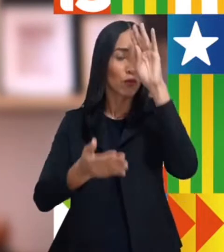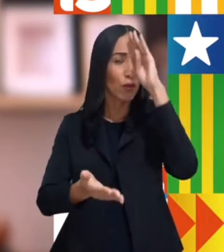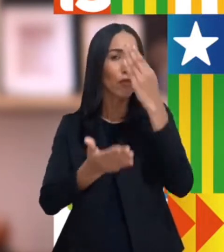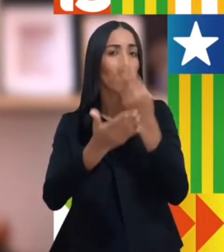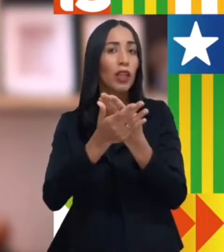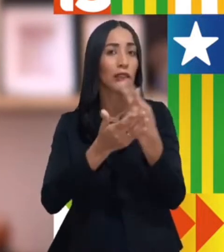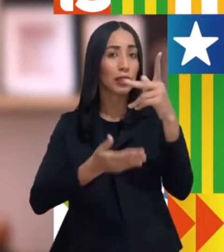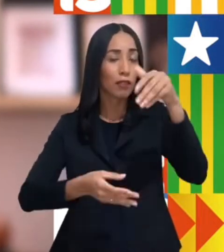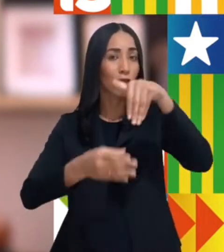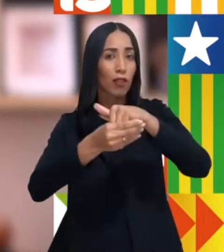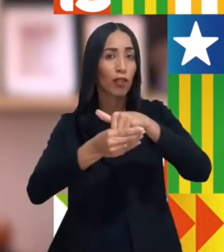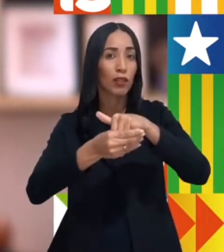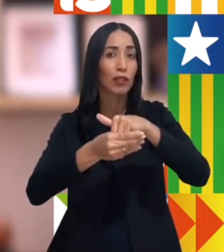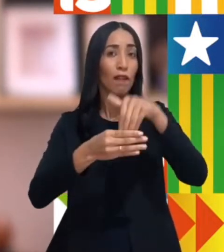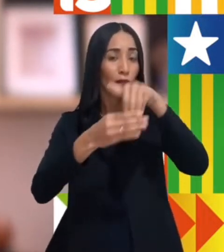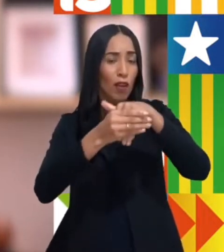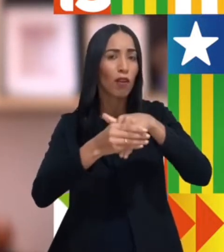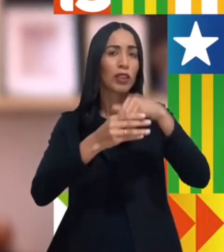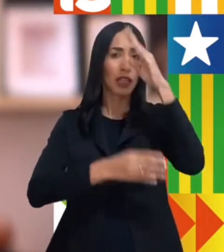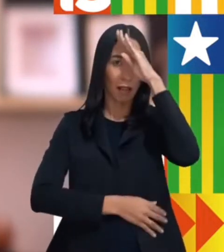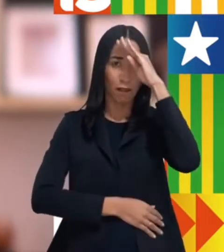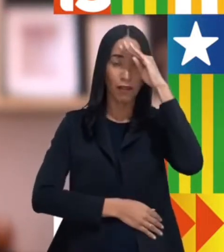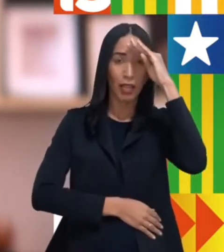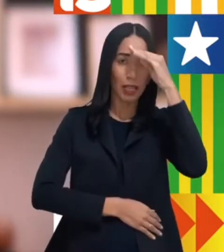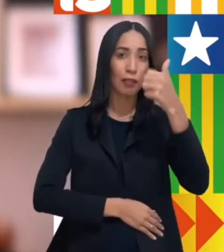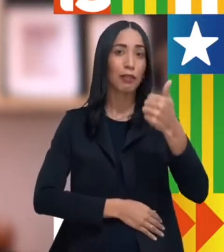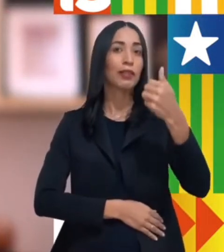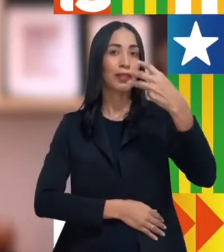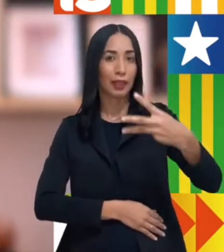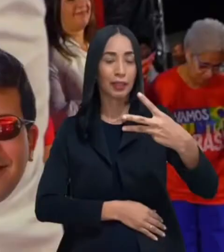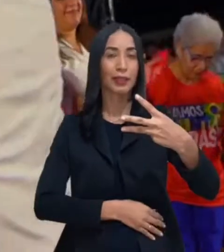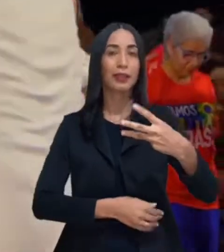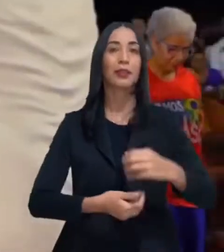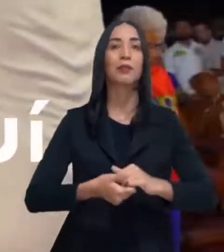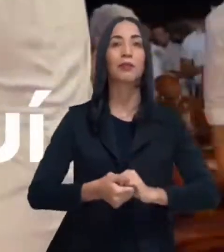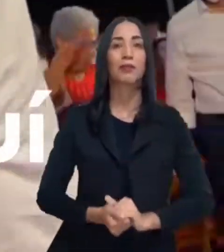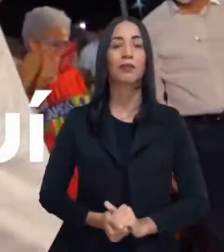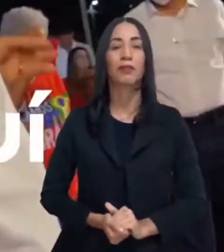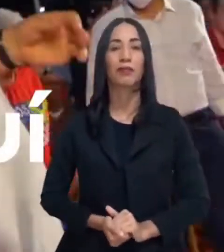confiança e o seu voto. Vote Rafael 13.